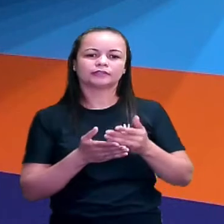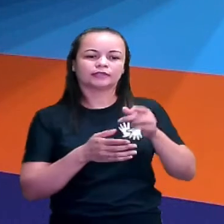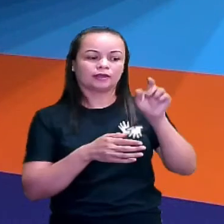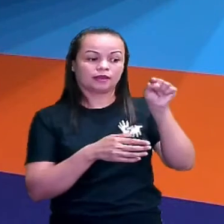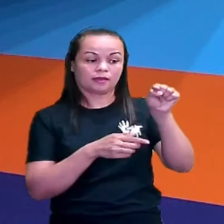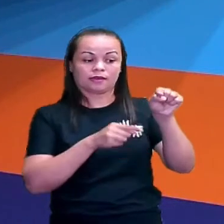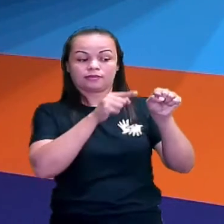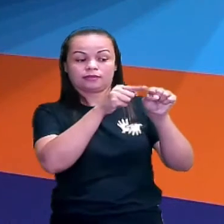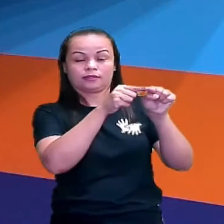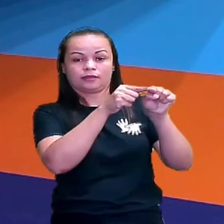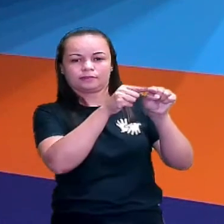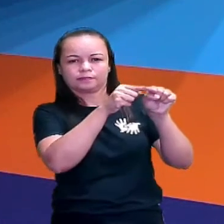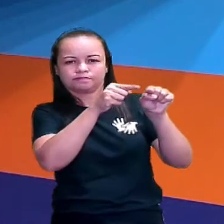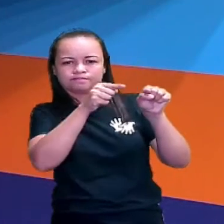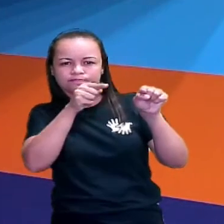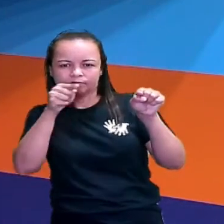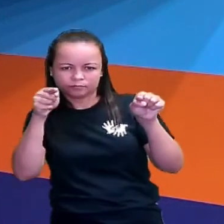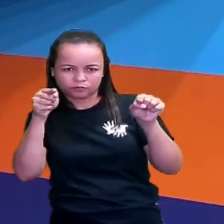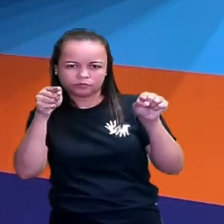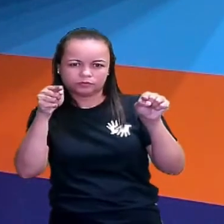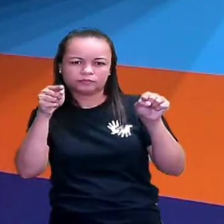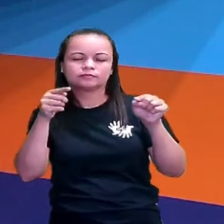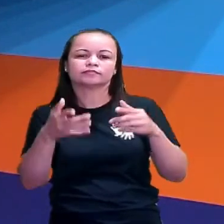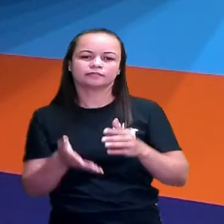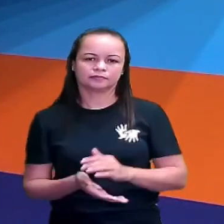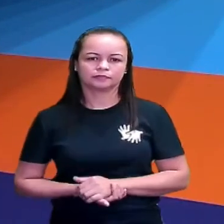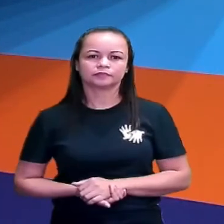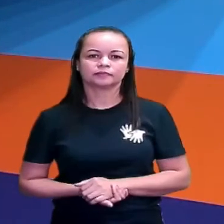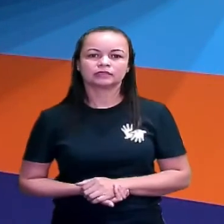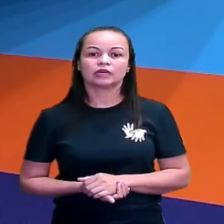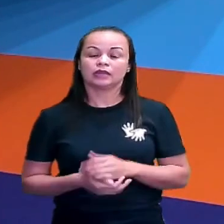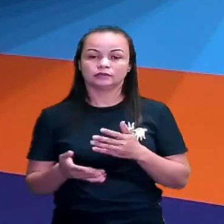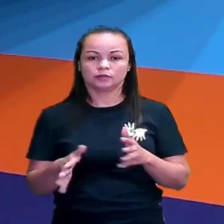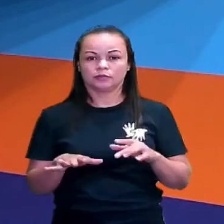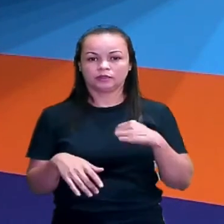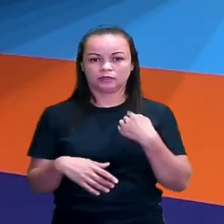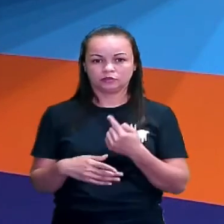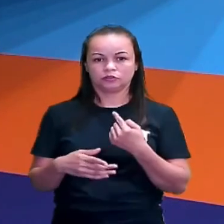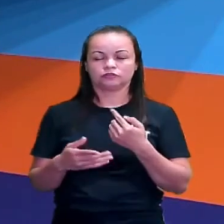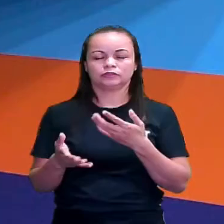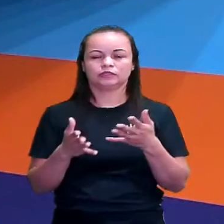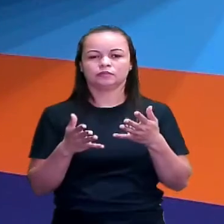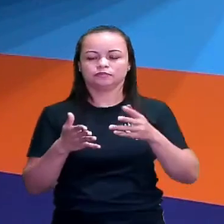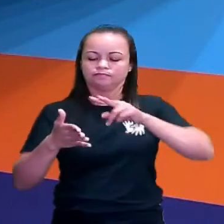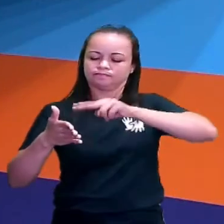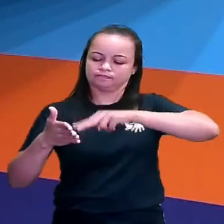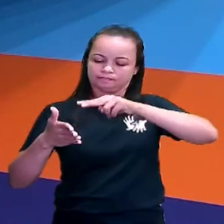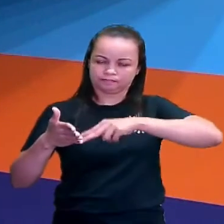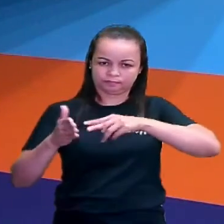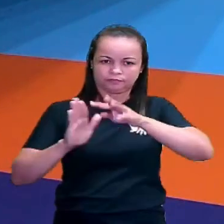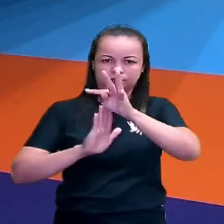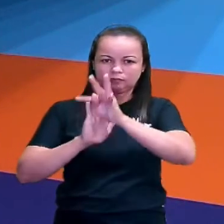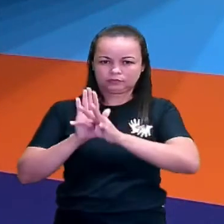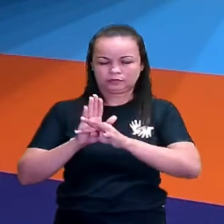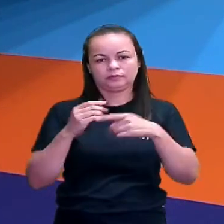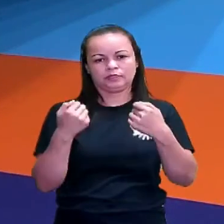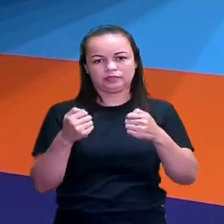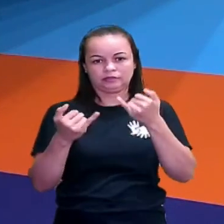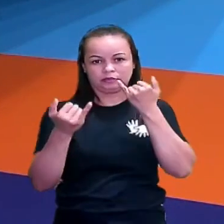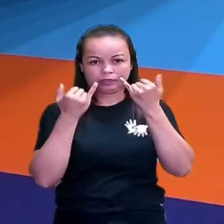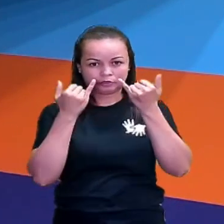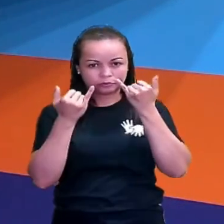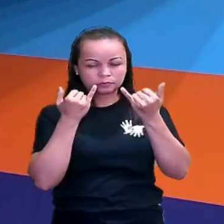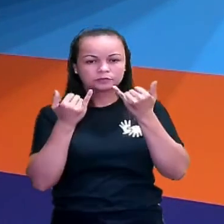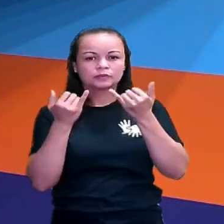até aqui. Então, para a gente fazer a leitura de um texto, a gente precisa tentar essas duas informações.